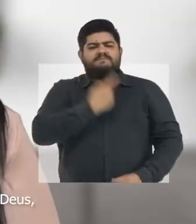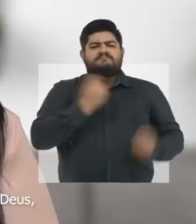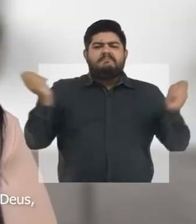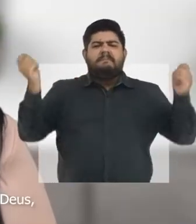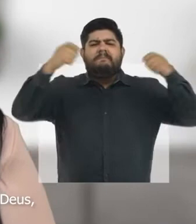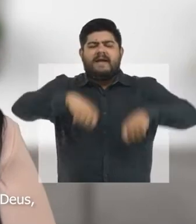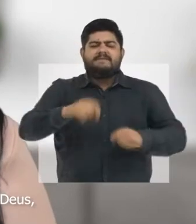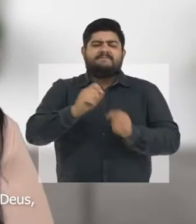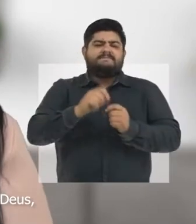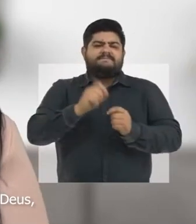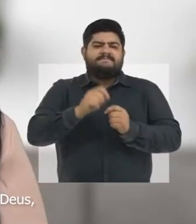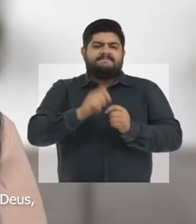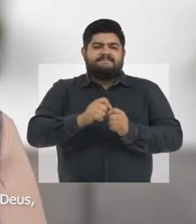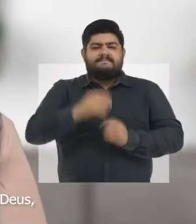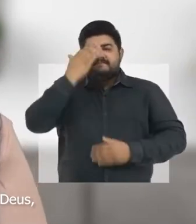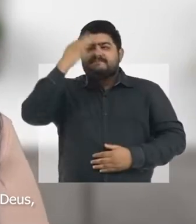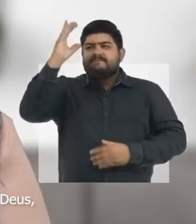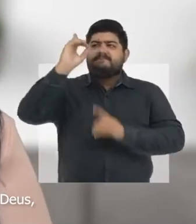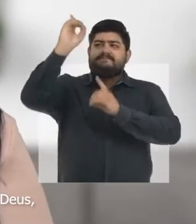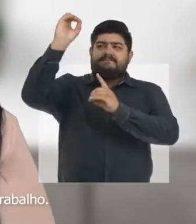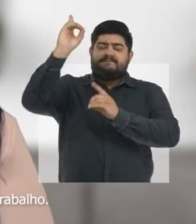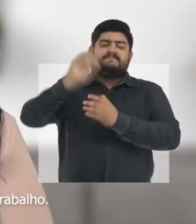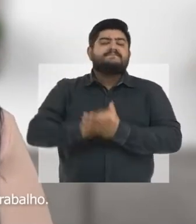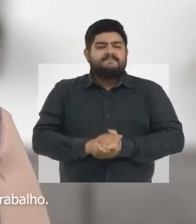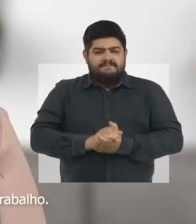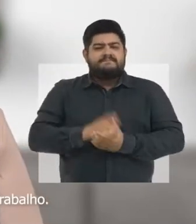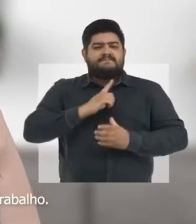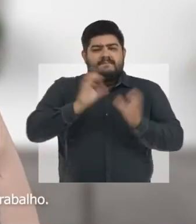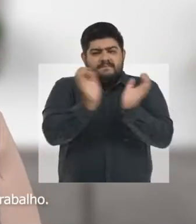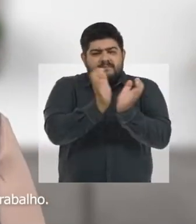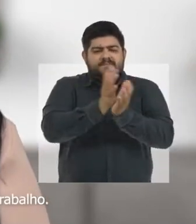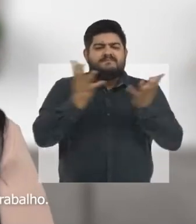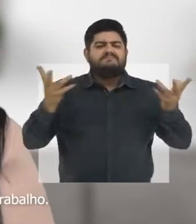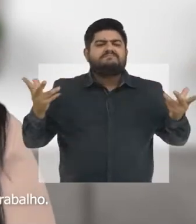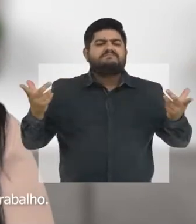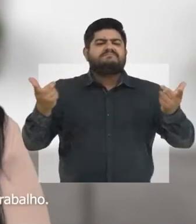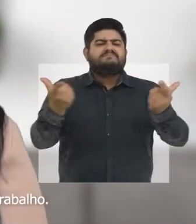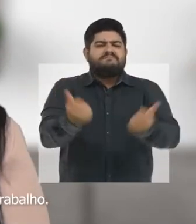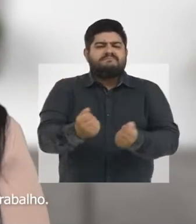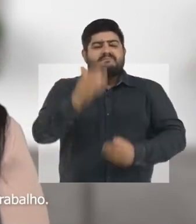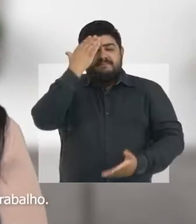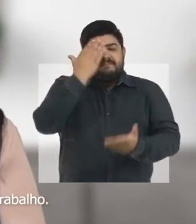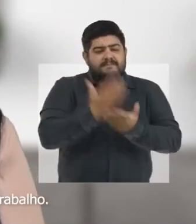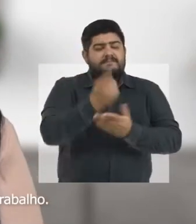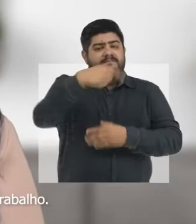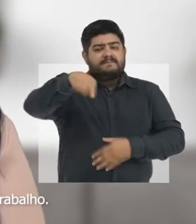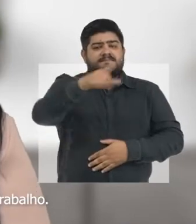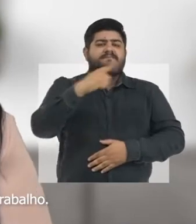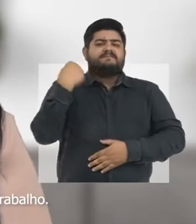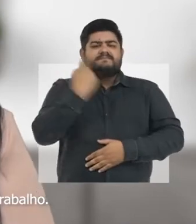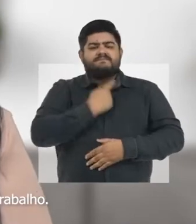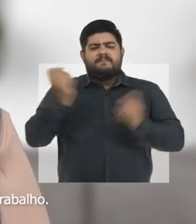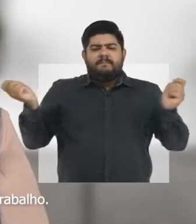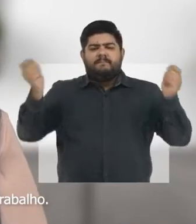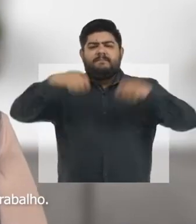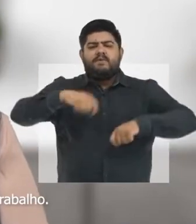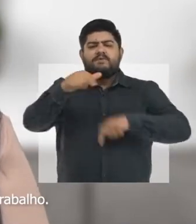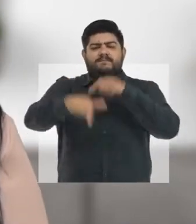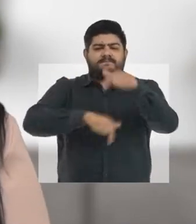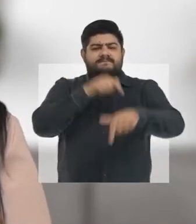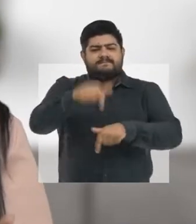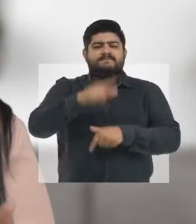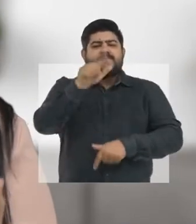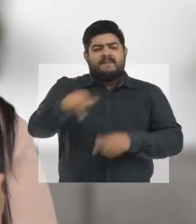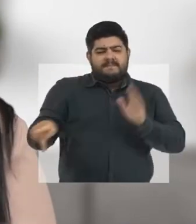capaz de fazer. Com a graça de Deus, uma equipe qualificada e sua confiança na nossa capacidade de trabalho.